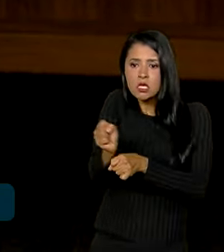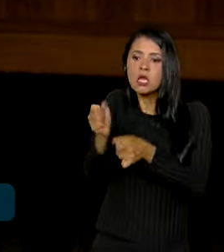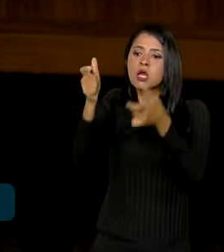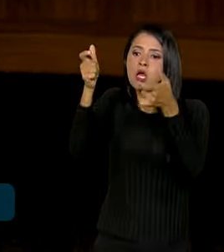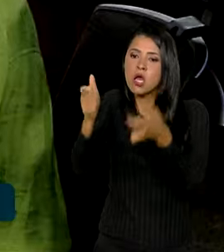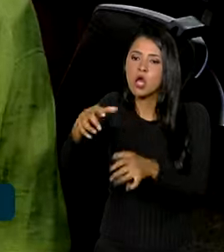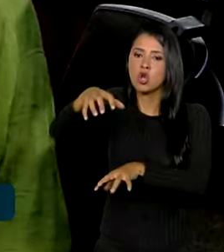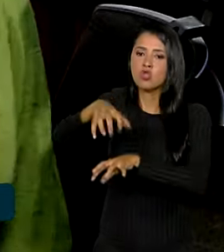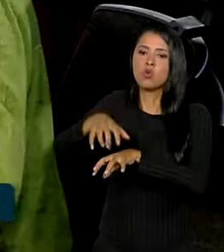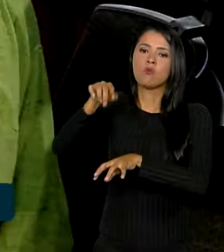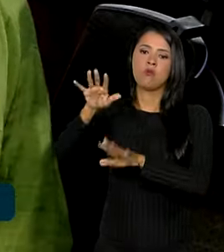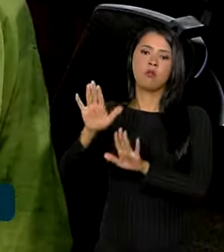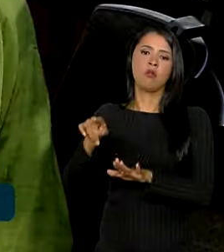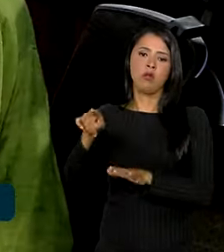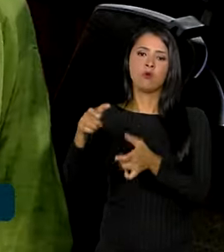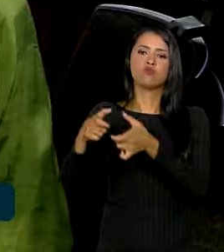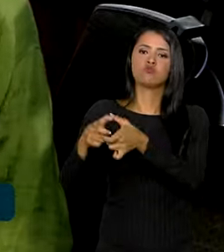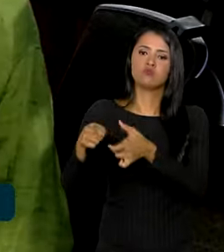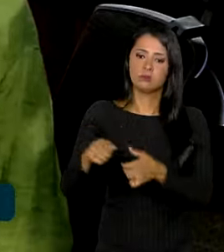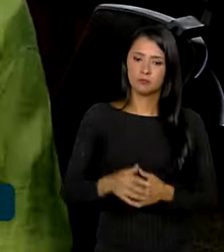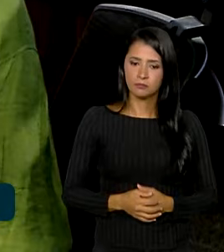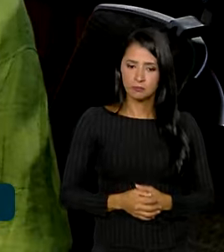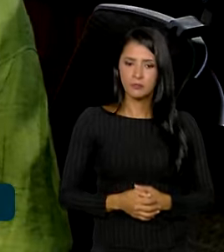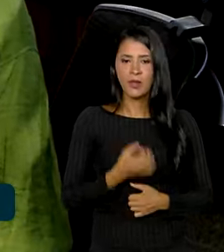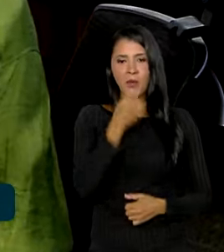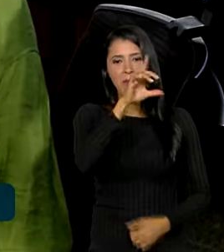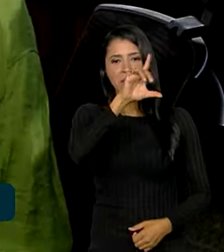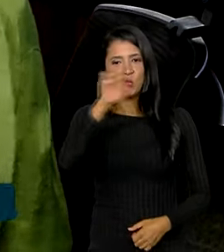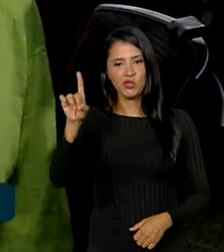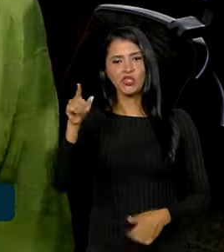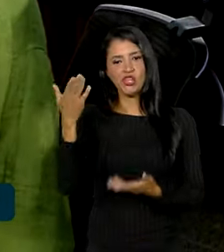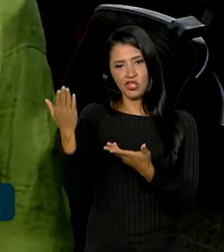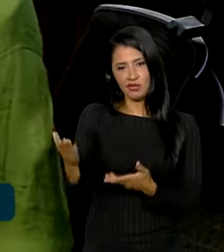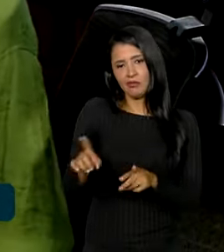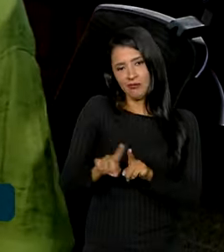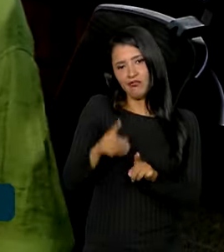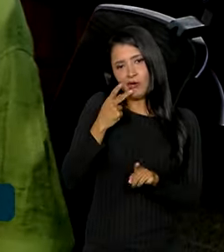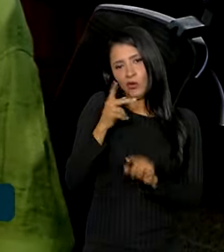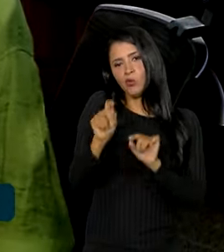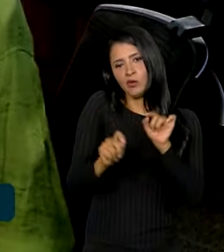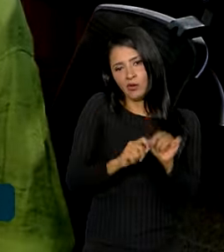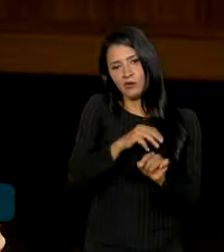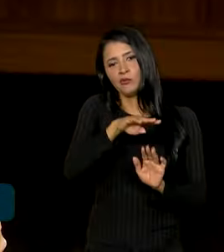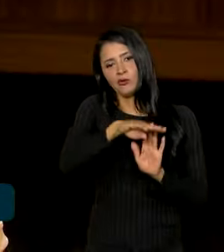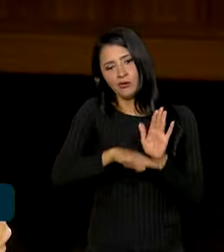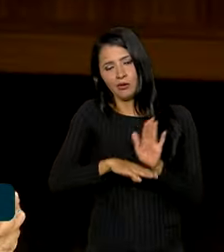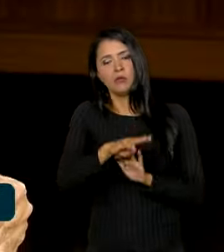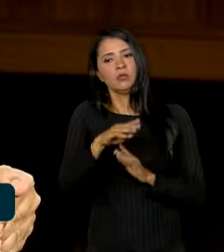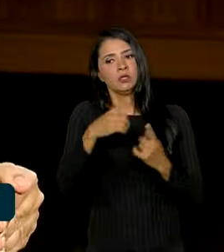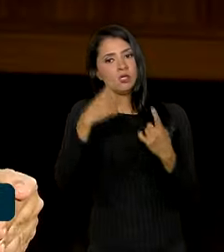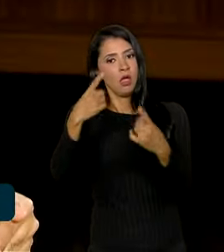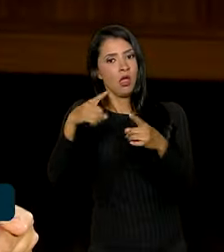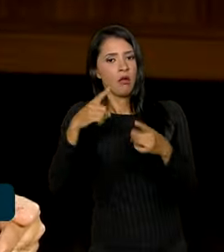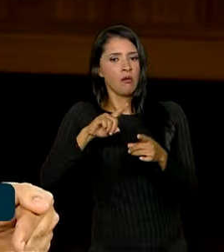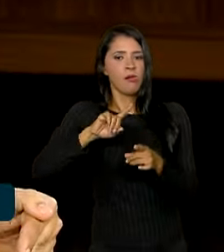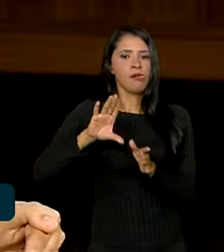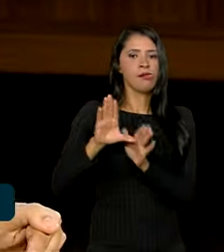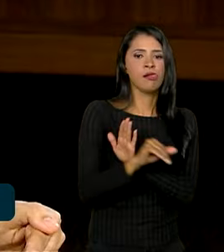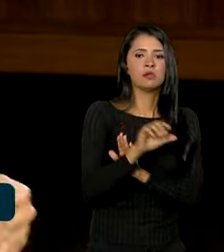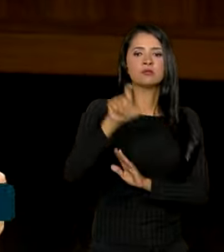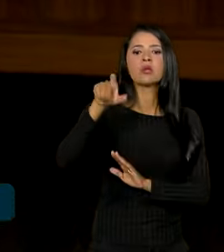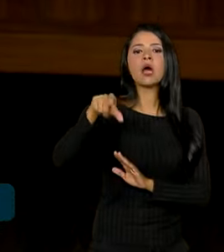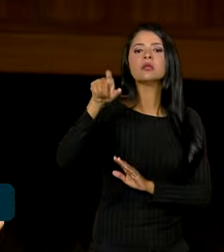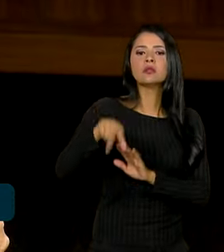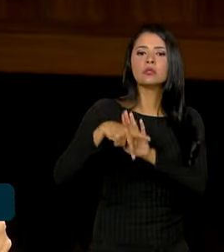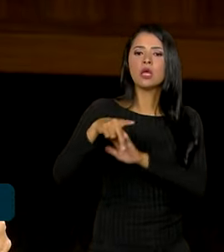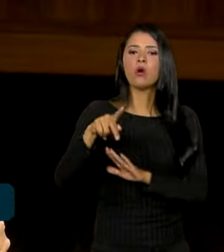seu órgão de origem. No Bom Dia, Ministro, Carlos Lupe também falou sobre as medidas de combate às fraudes nos cartões dos segurados.